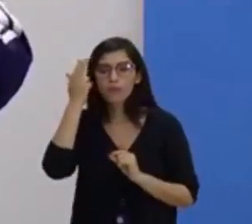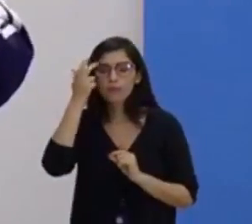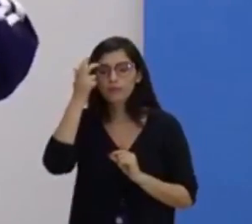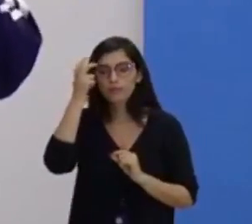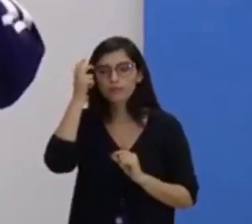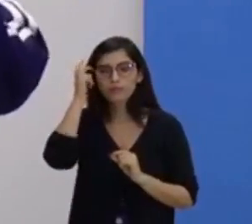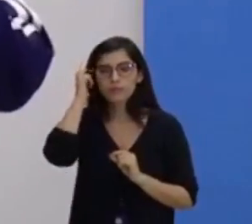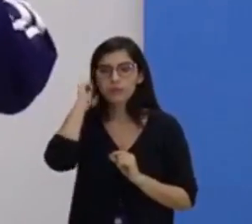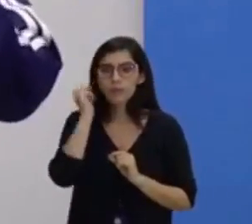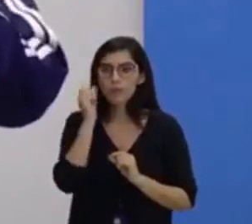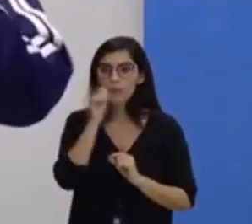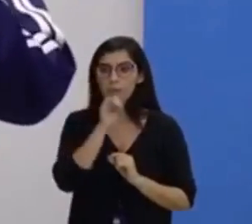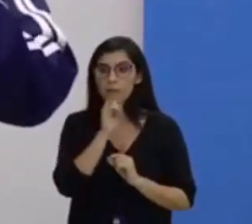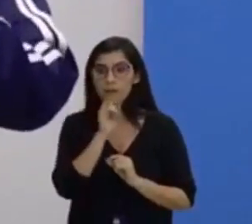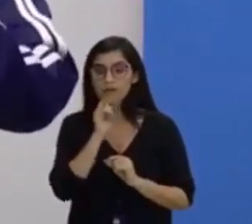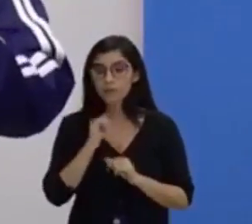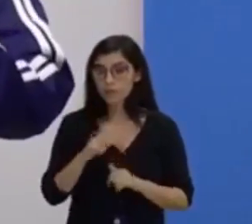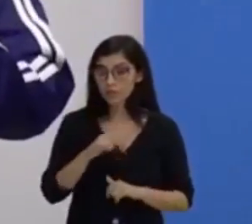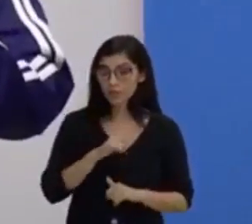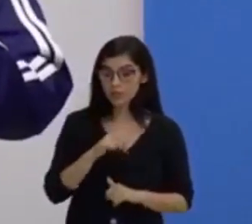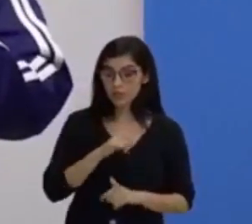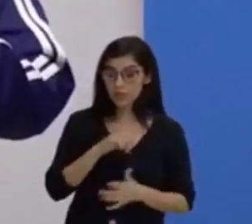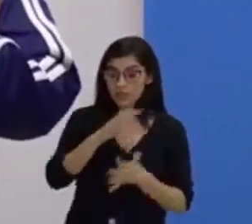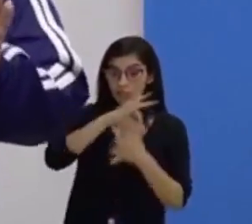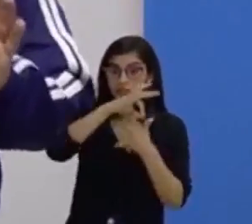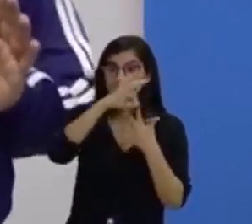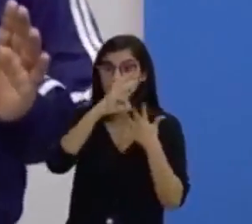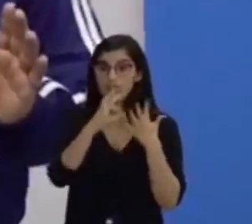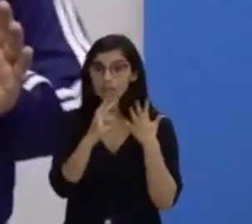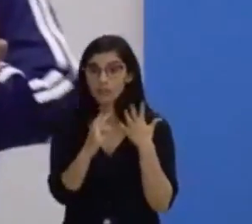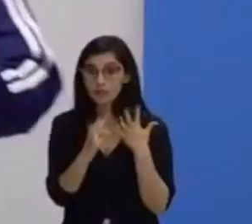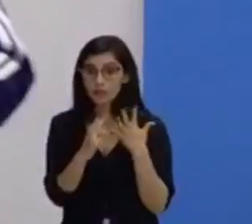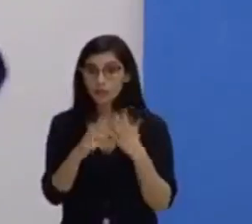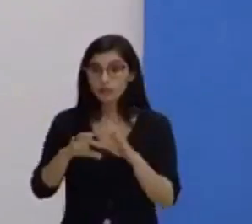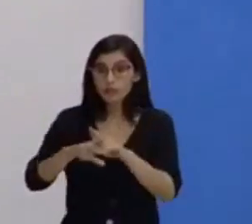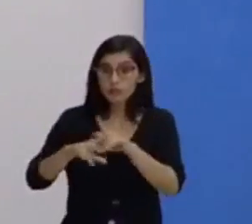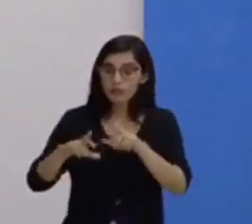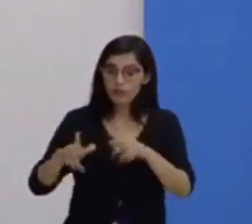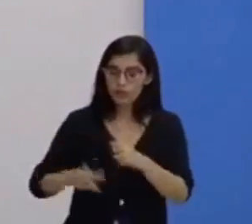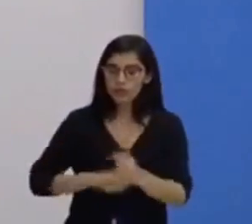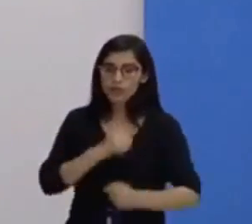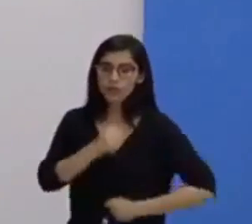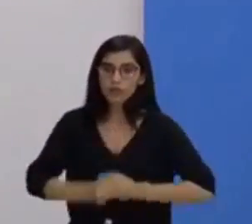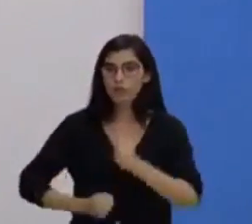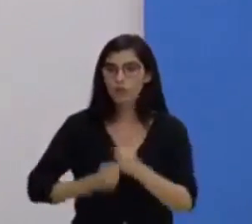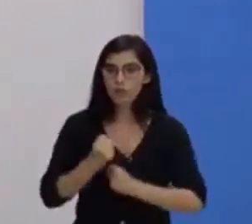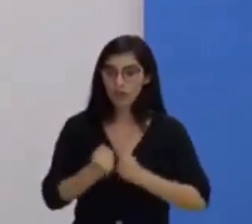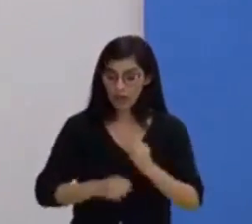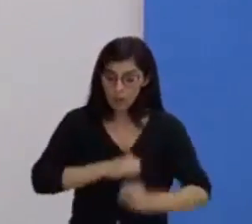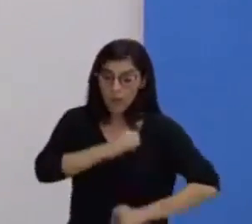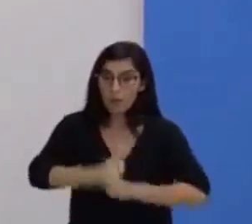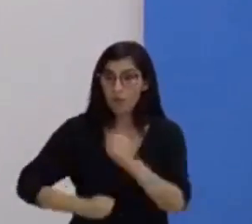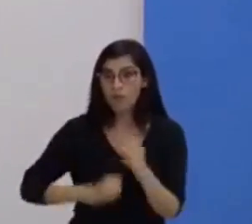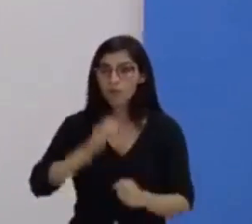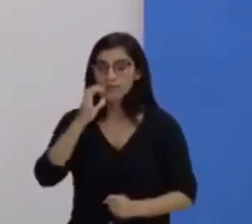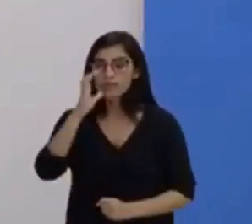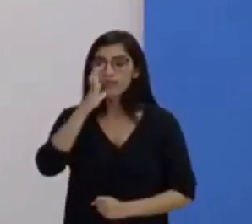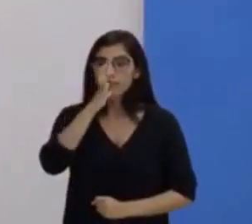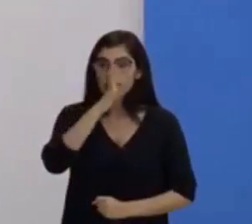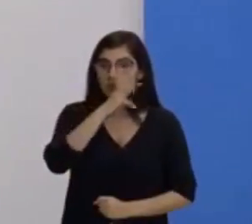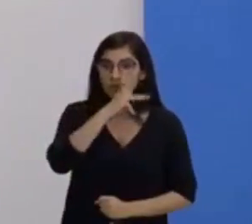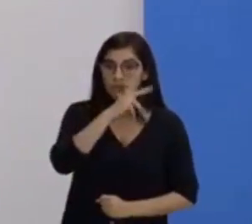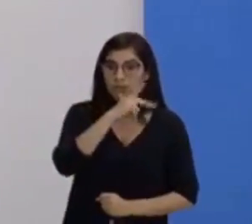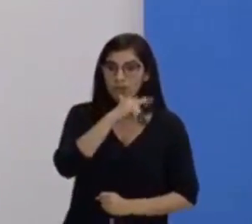por exemplo, nós temos tipos diferentes de corrida. As corridas de longa duração, a capacidade